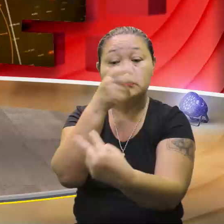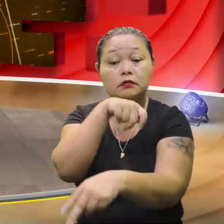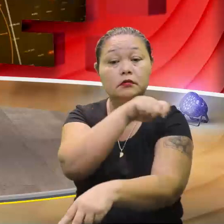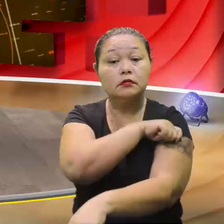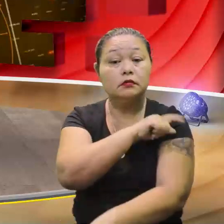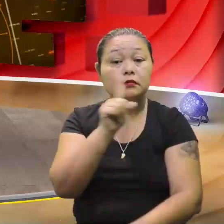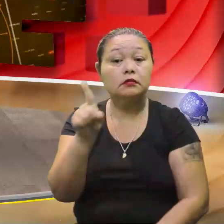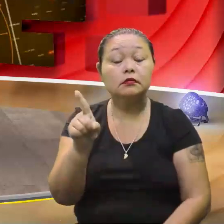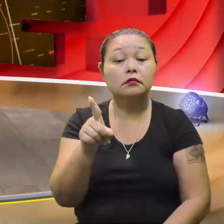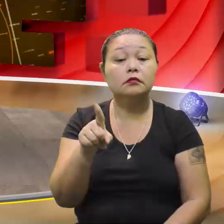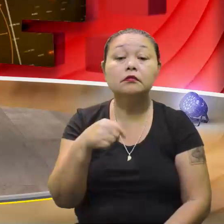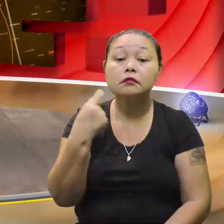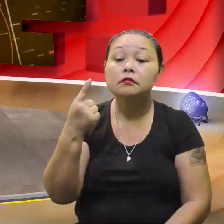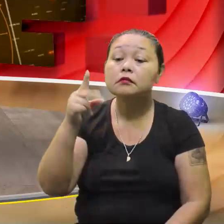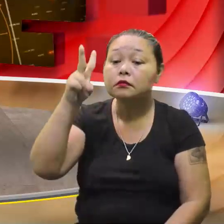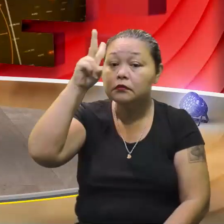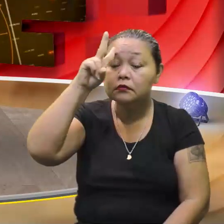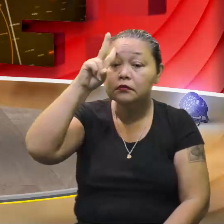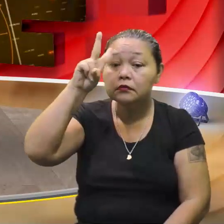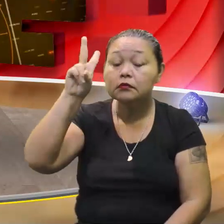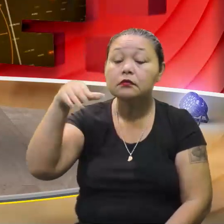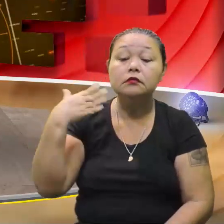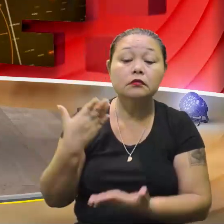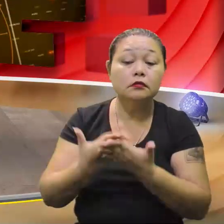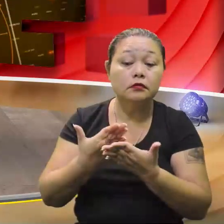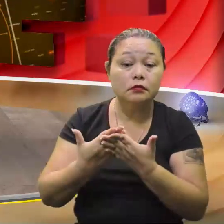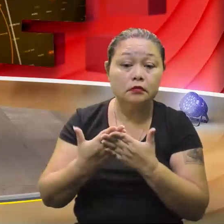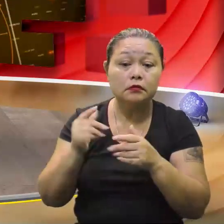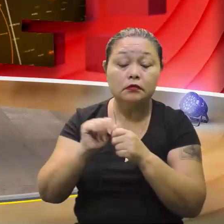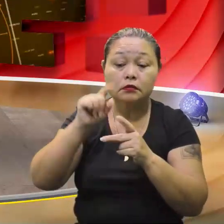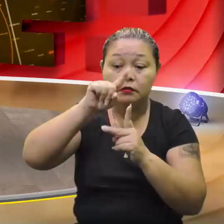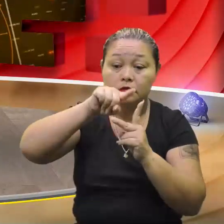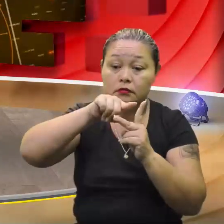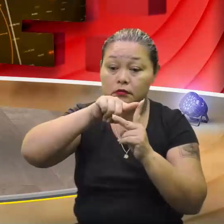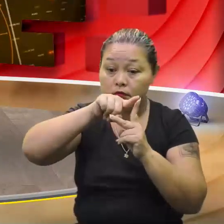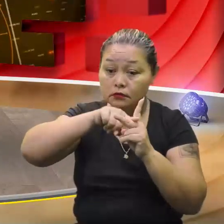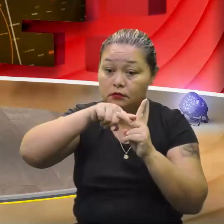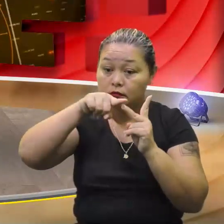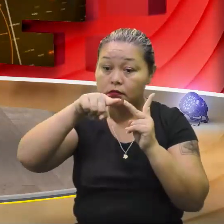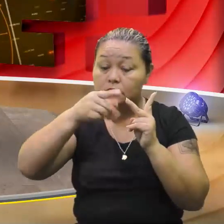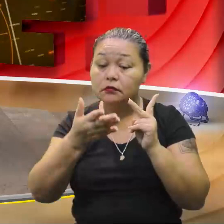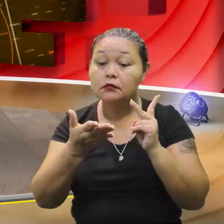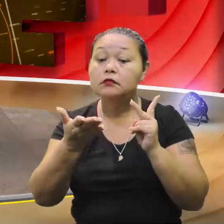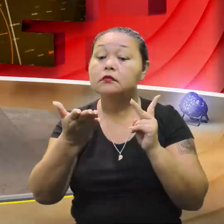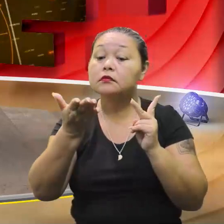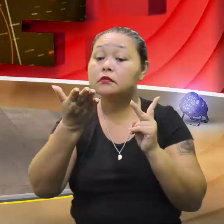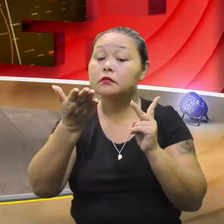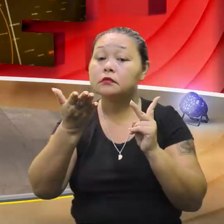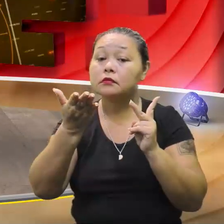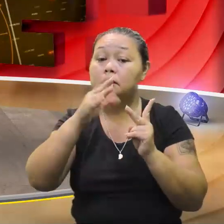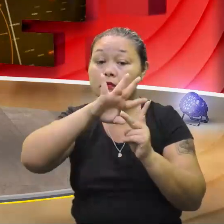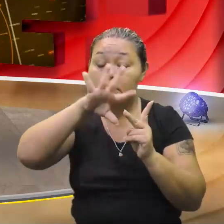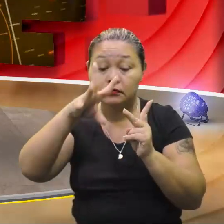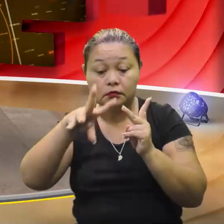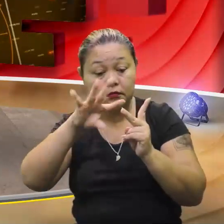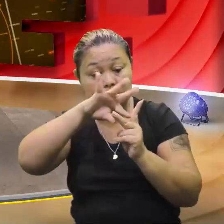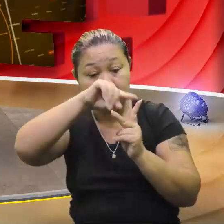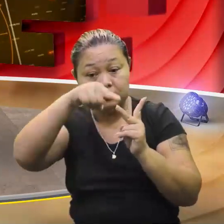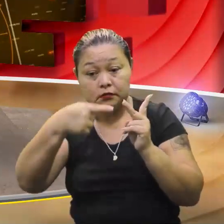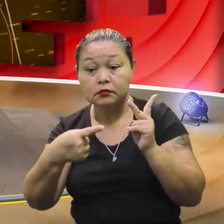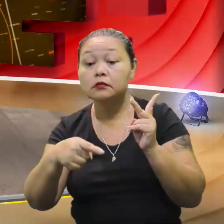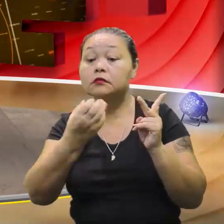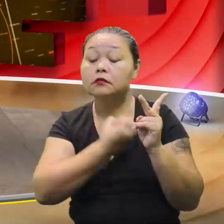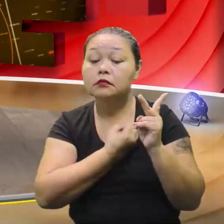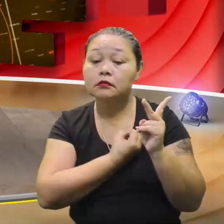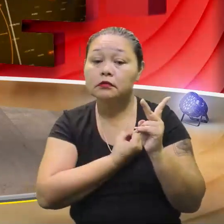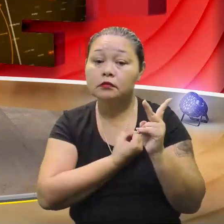dos meninos agora. Lembram que na aula de radiciação nós falamos que quando eu vou tirar a raiz quadrada de um